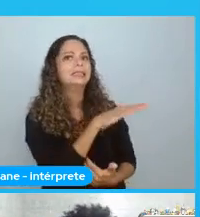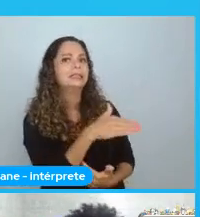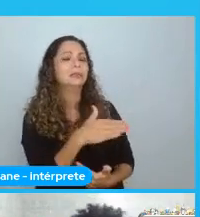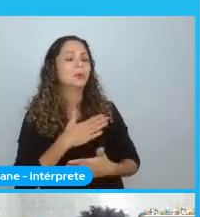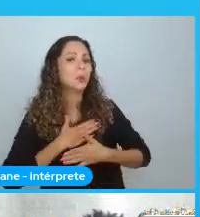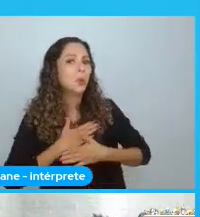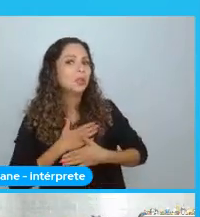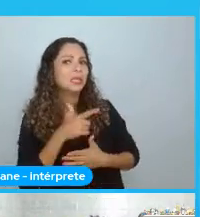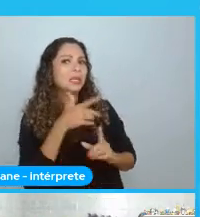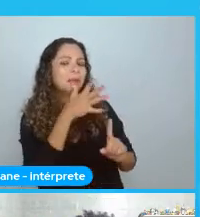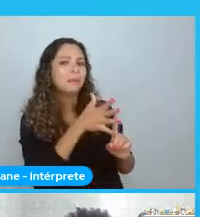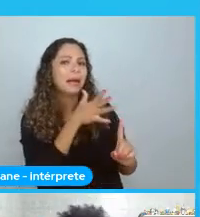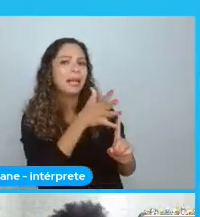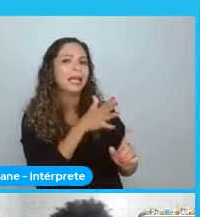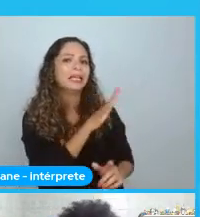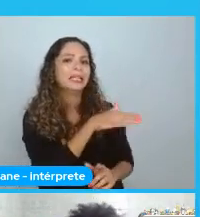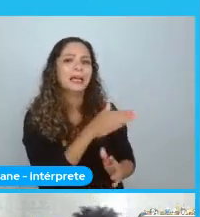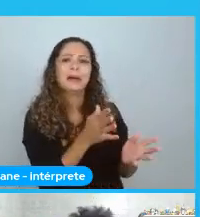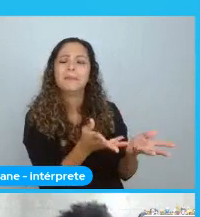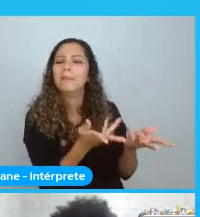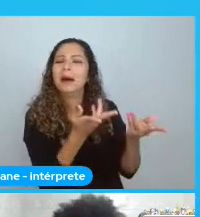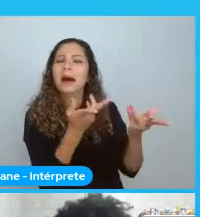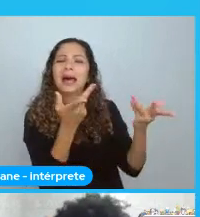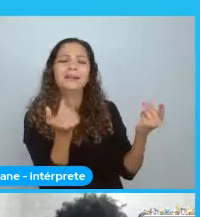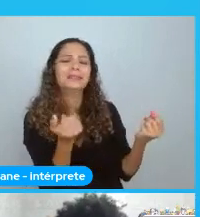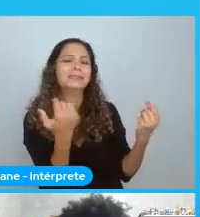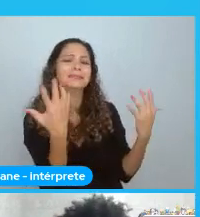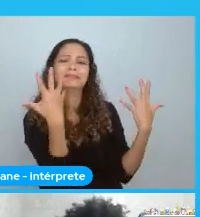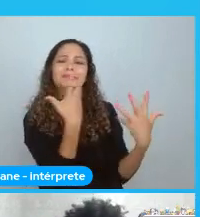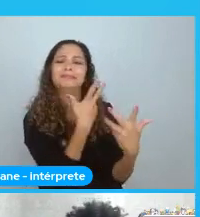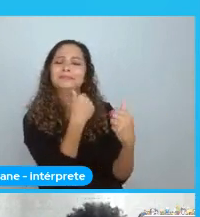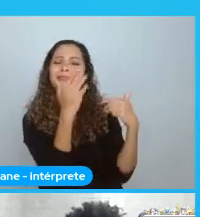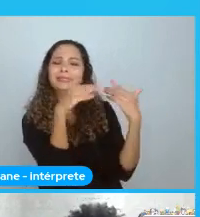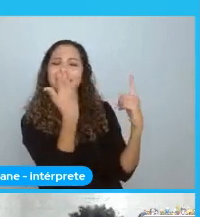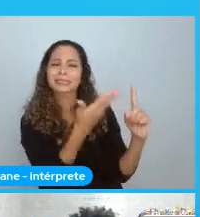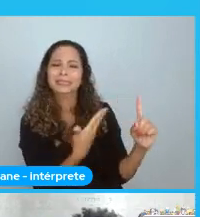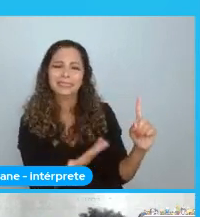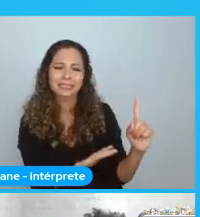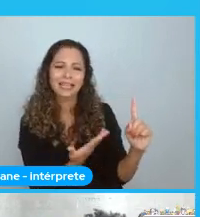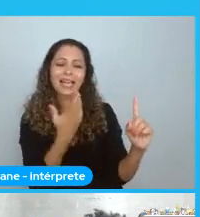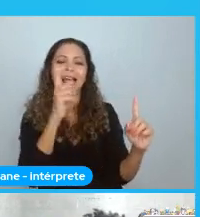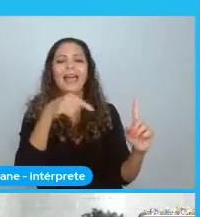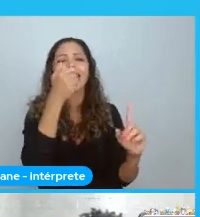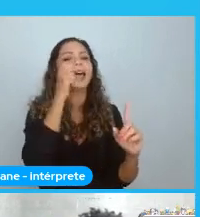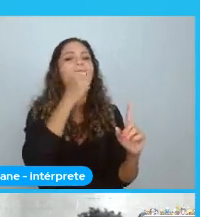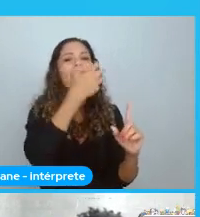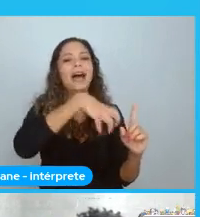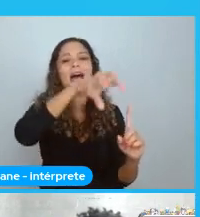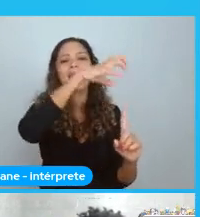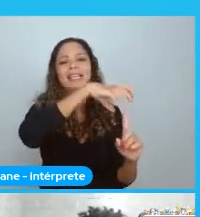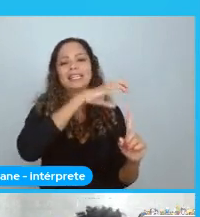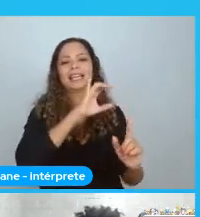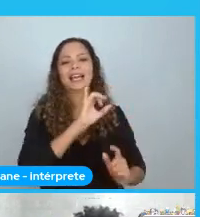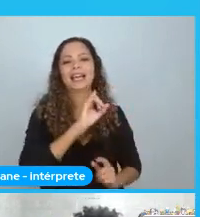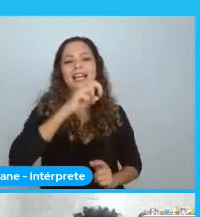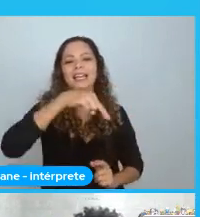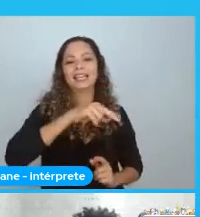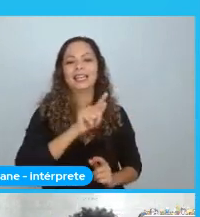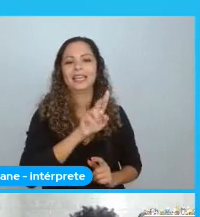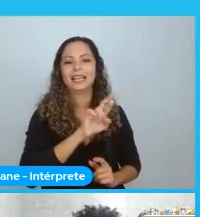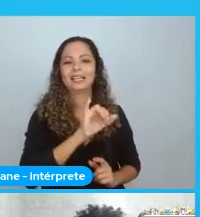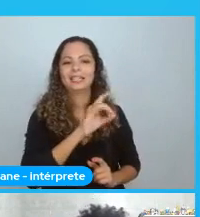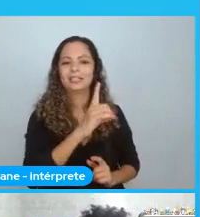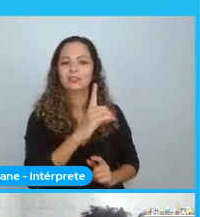sei o Quando eu falei com ela, ela foi maravilhosa. Uma realeza como ela é. Pois ela é a rainha Ingrid. E aí, ela me disse. Se eu aparecer